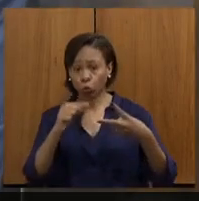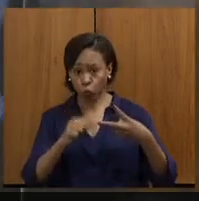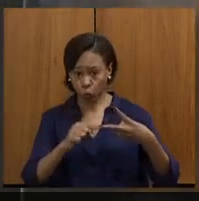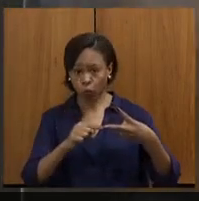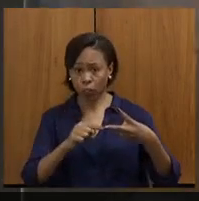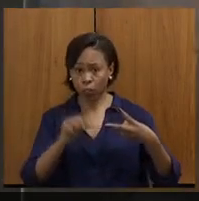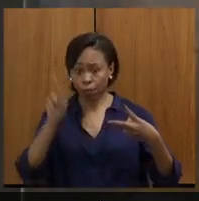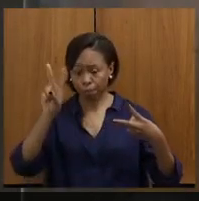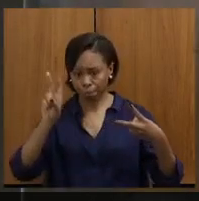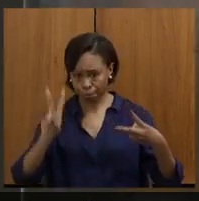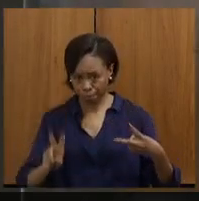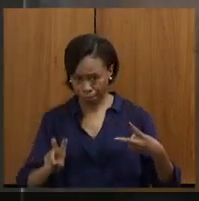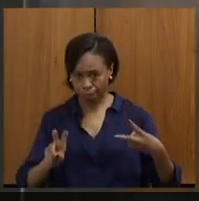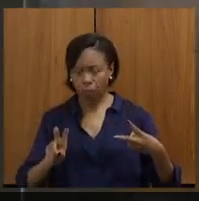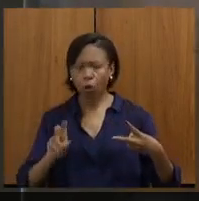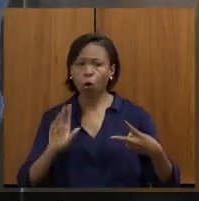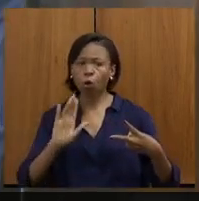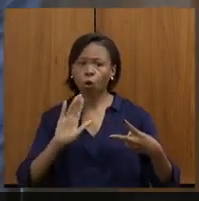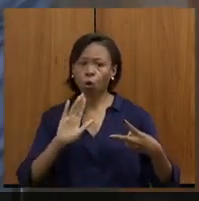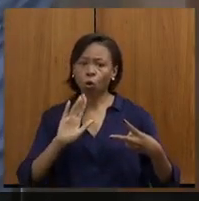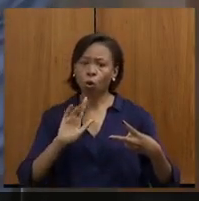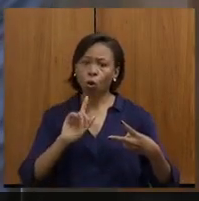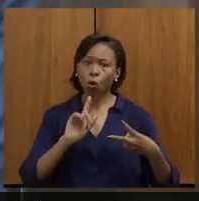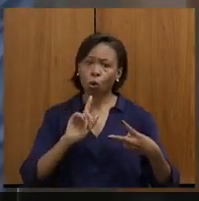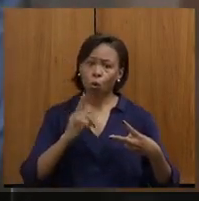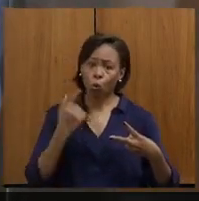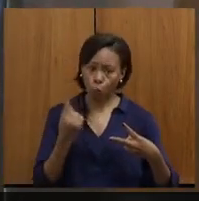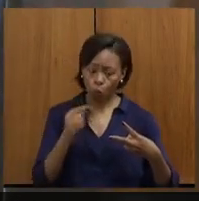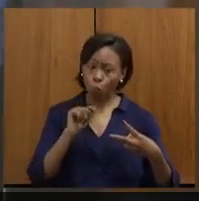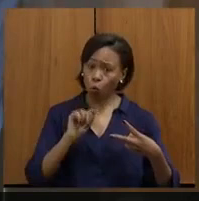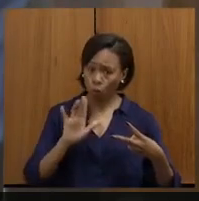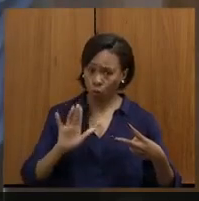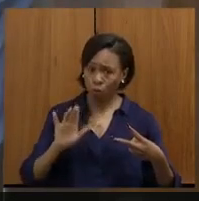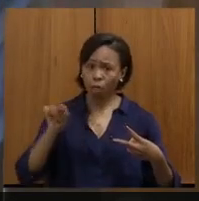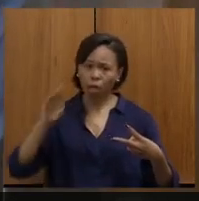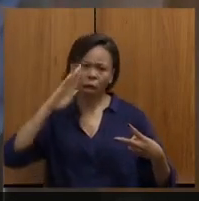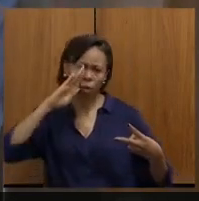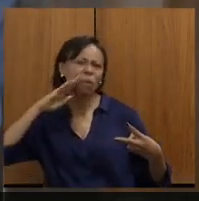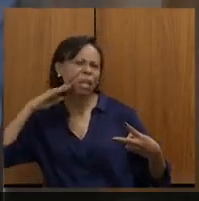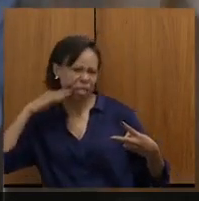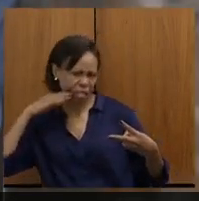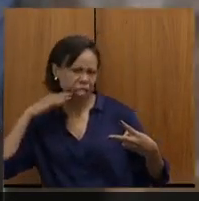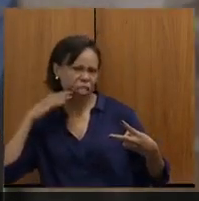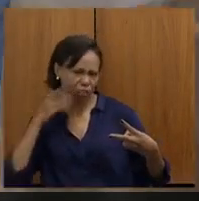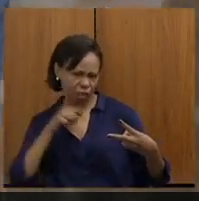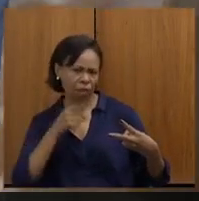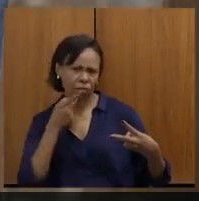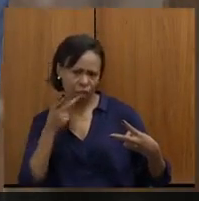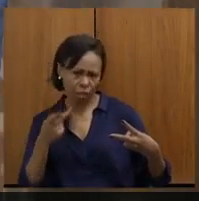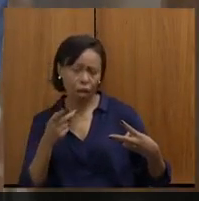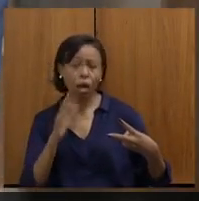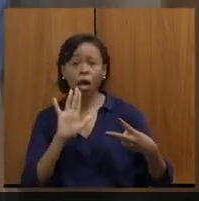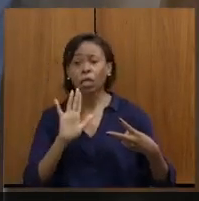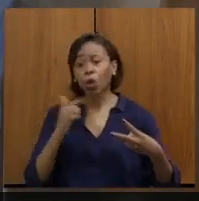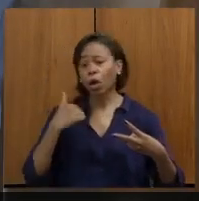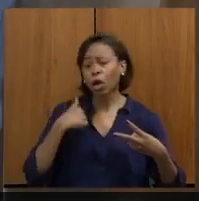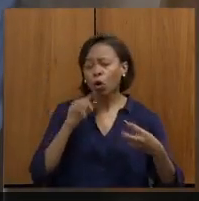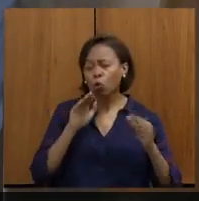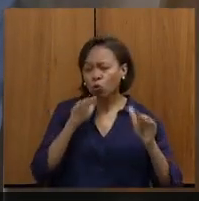já será abordada pela deputada Beatriz, então eu vou me ater a uma questão mais